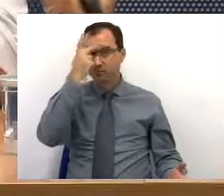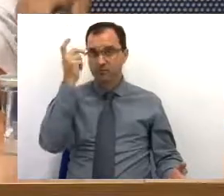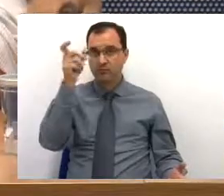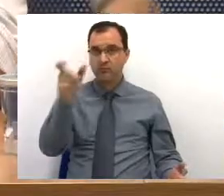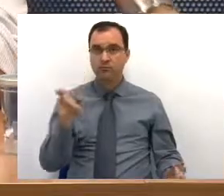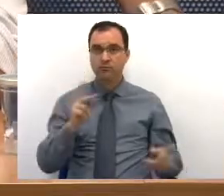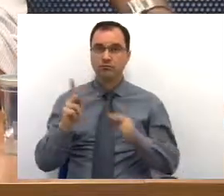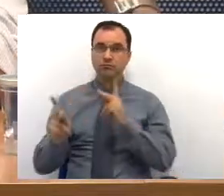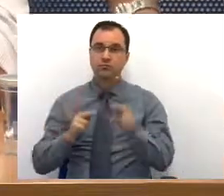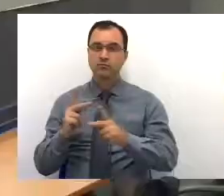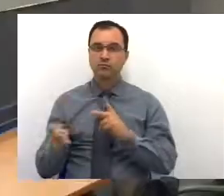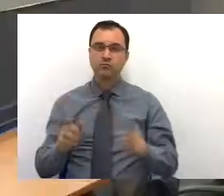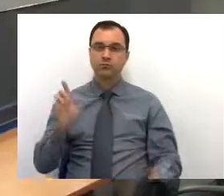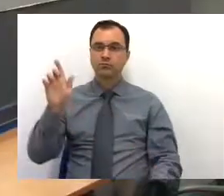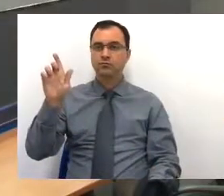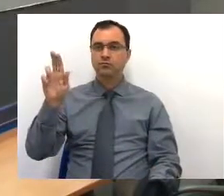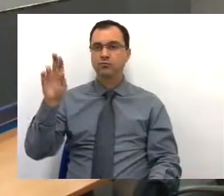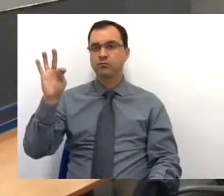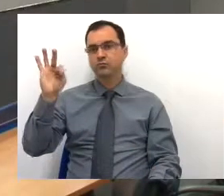a palavra, vereador Gutt.